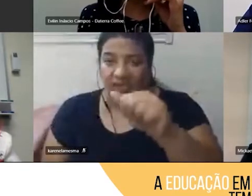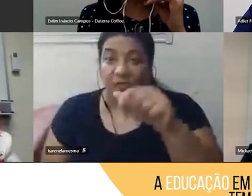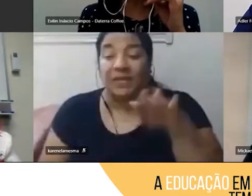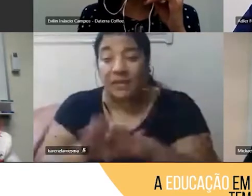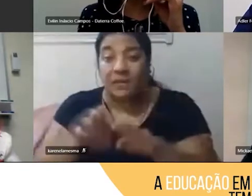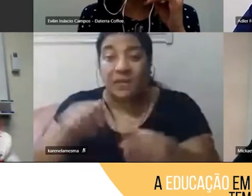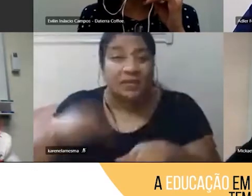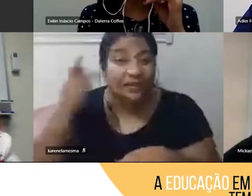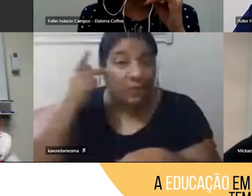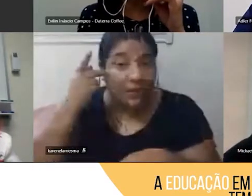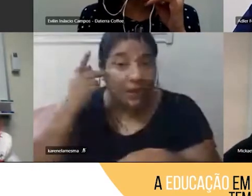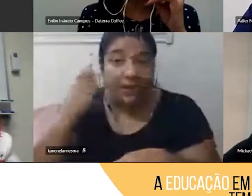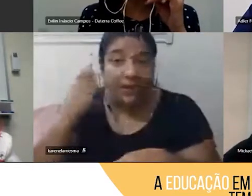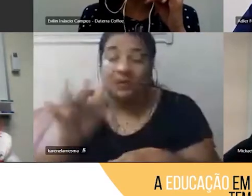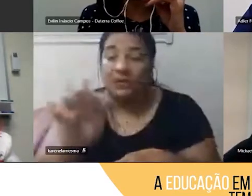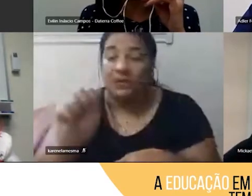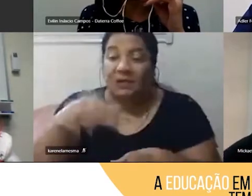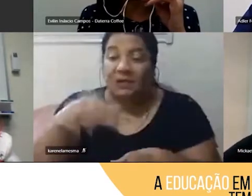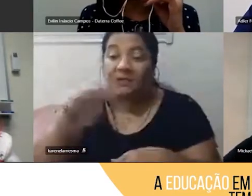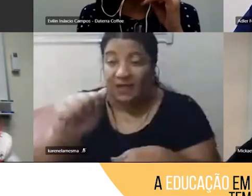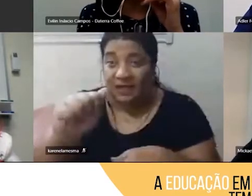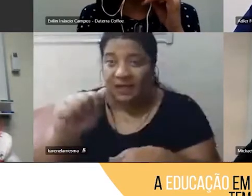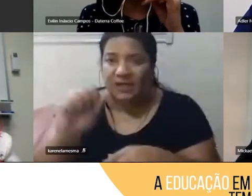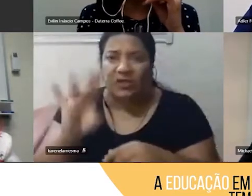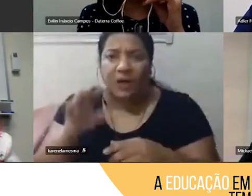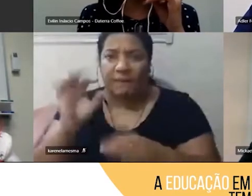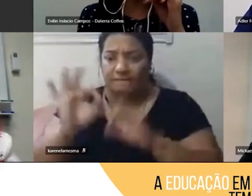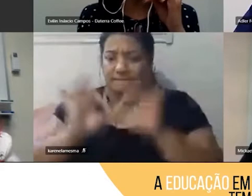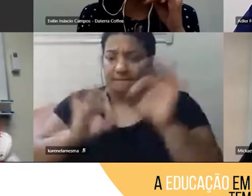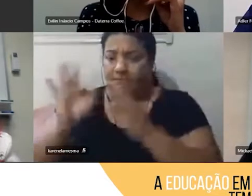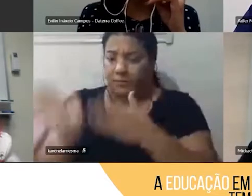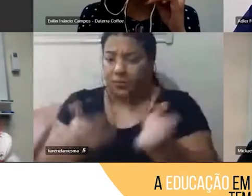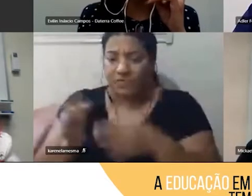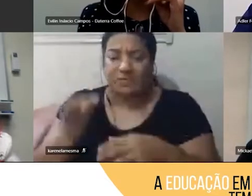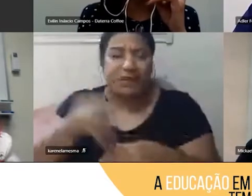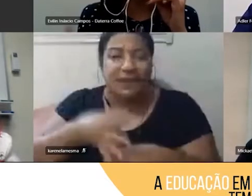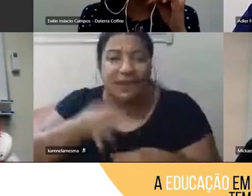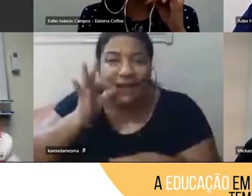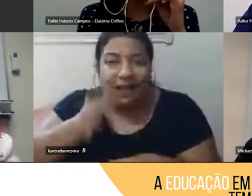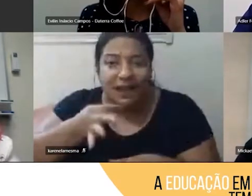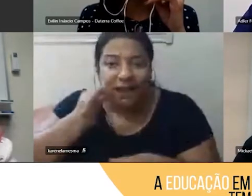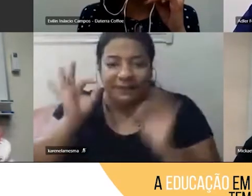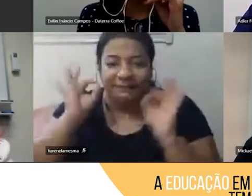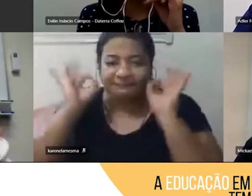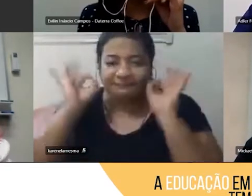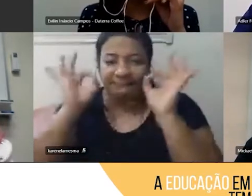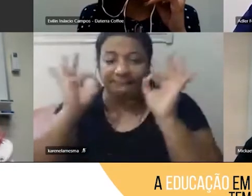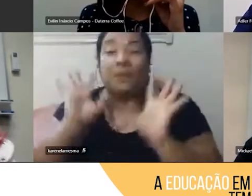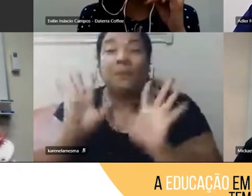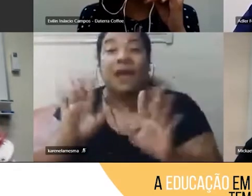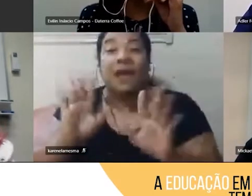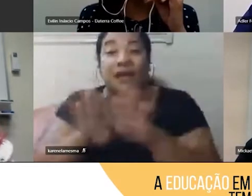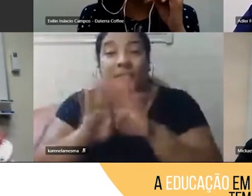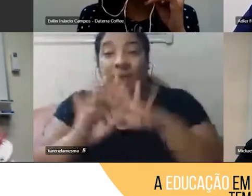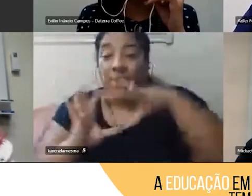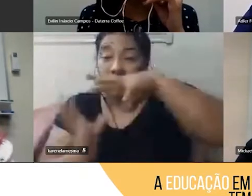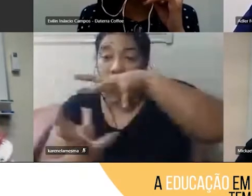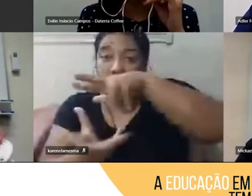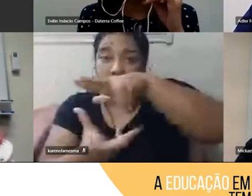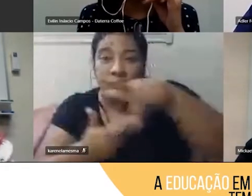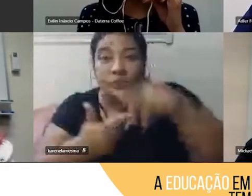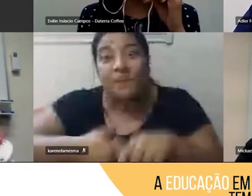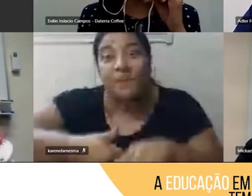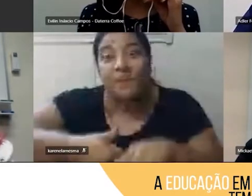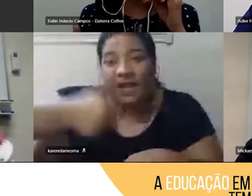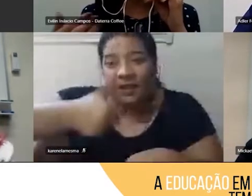não se trata apenas de produzir um excelente café, mas sim produzir um excelente café por um mundo melhor. E é por isso que a gente está aqui